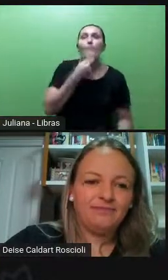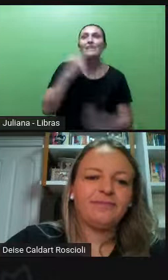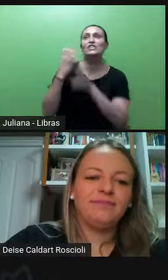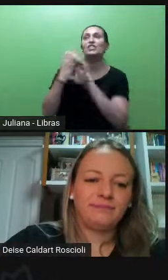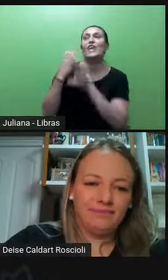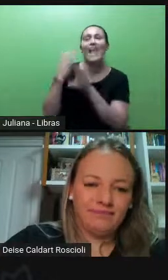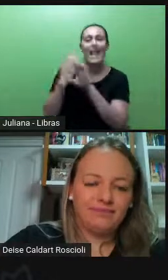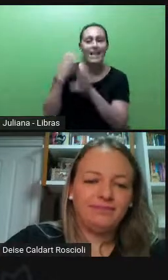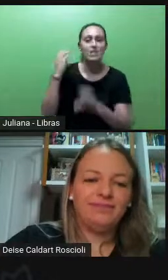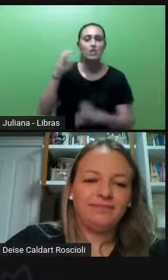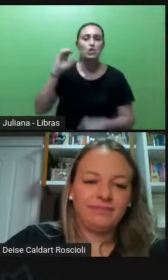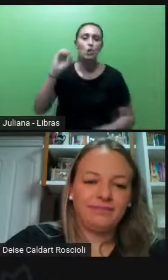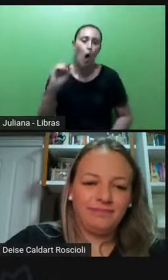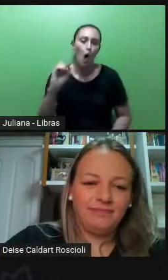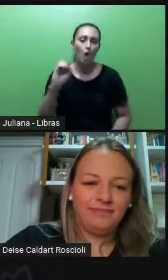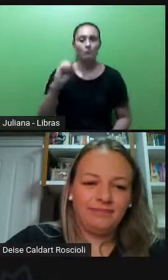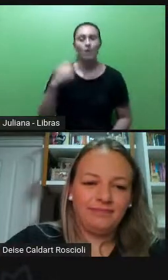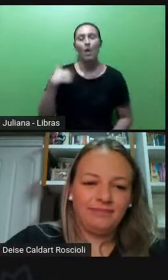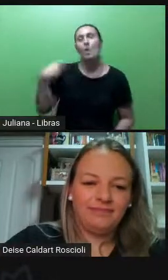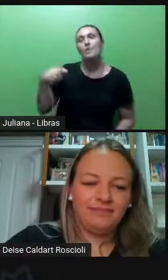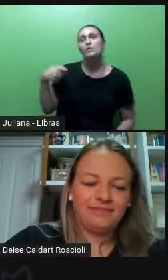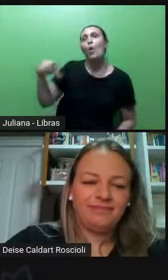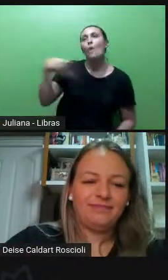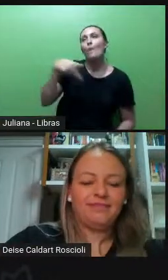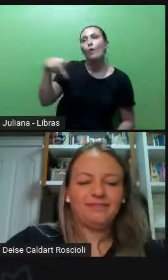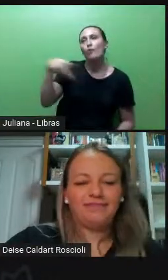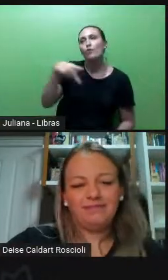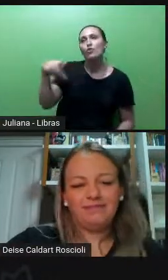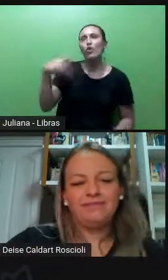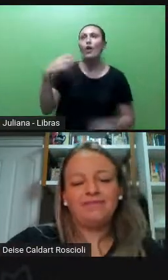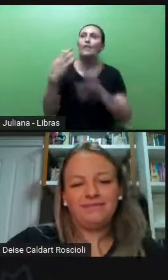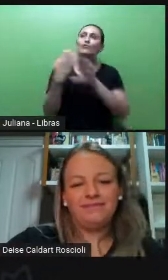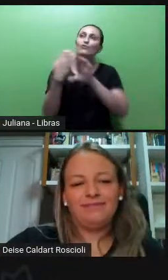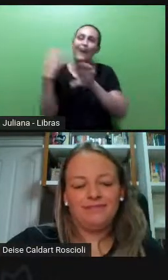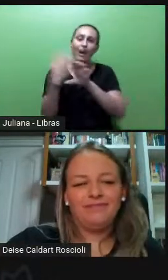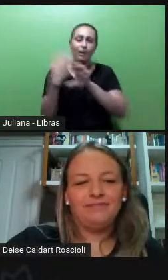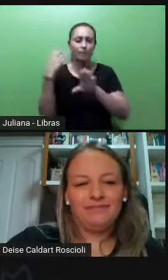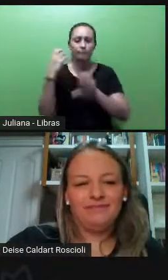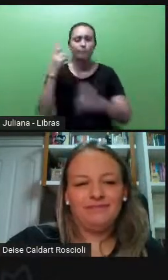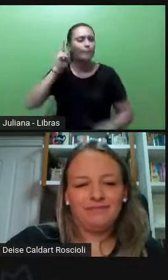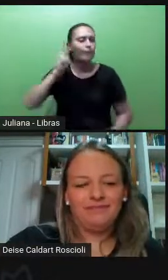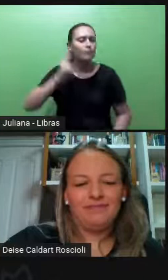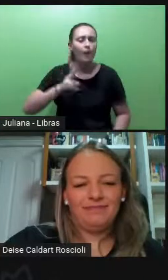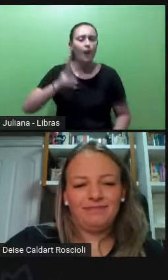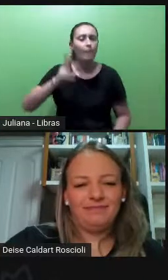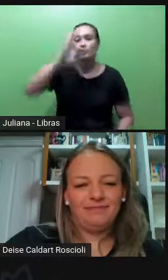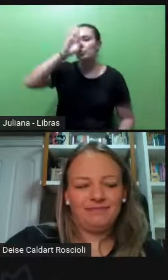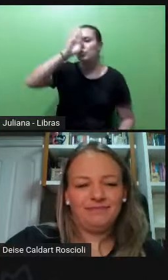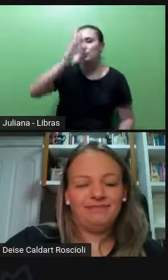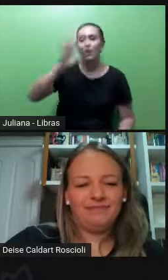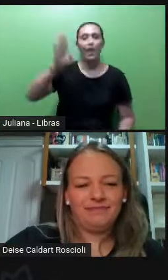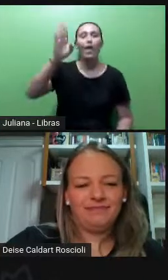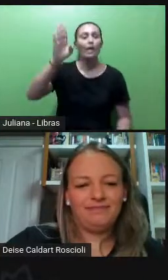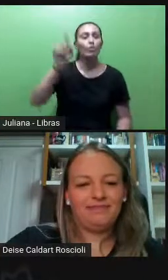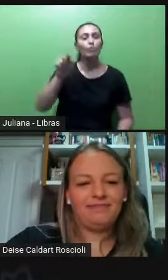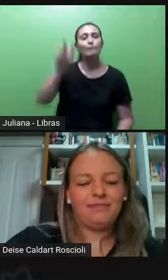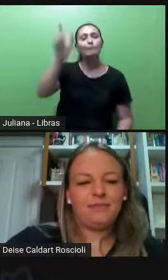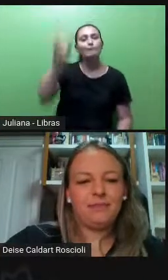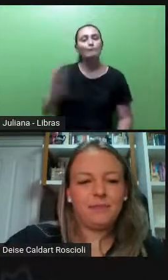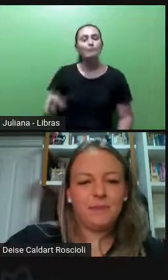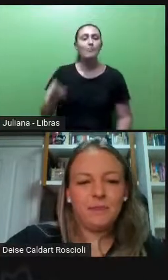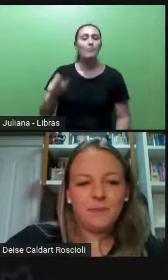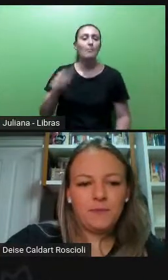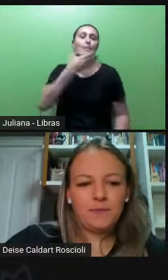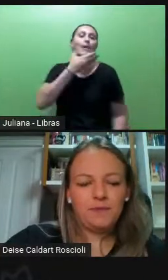preciso de um professor de engenharia, sabe? Então, assim, sempre no masculino, ao invés de usar,